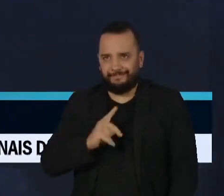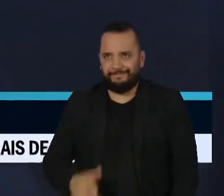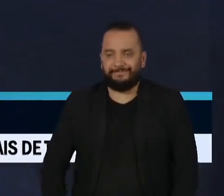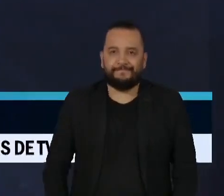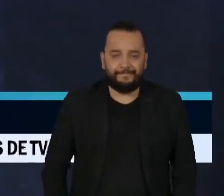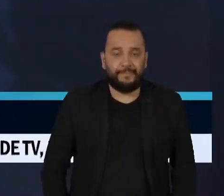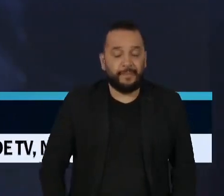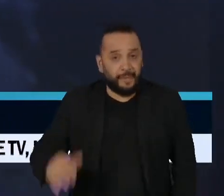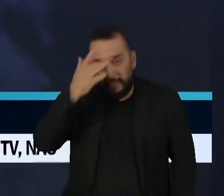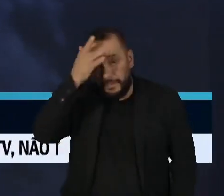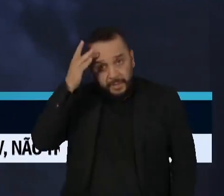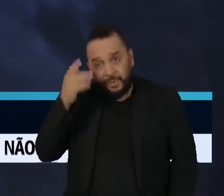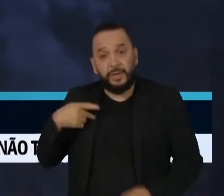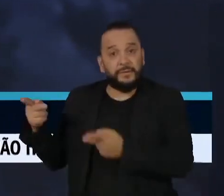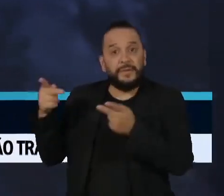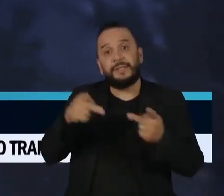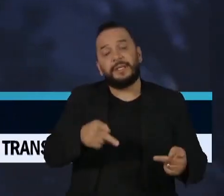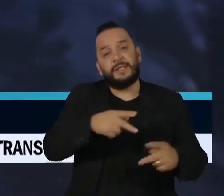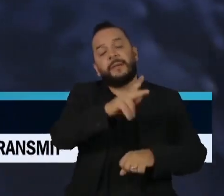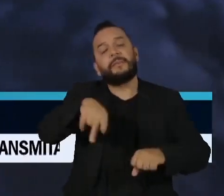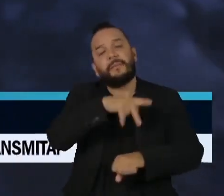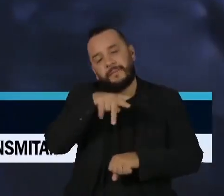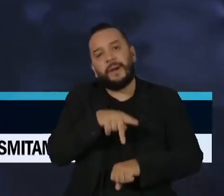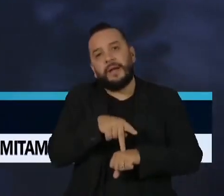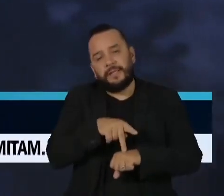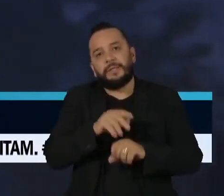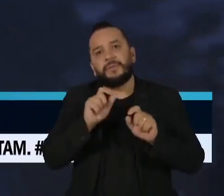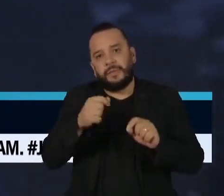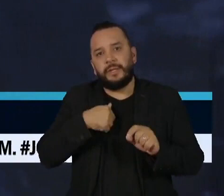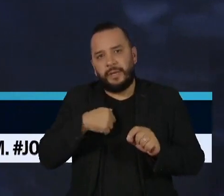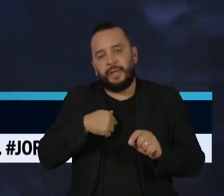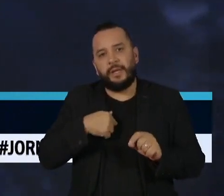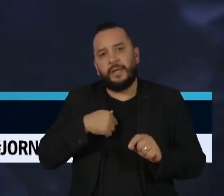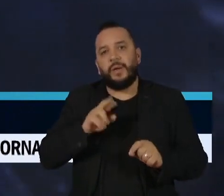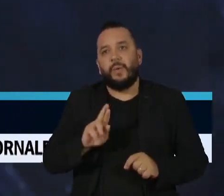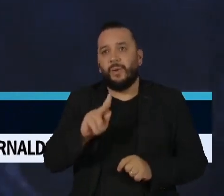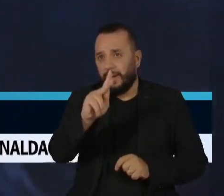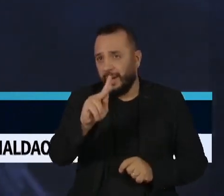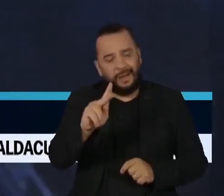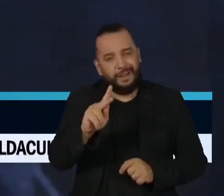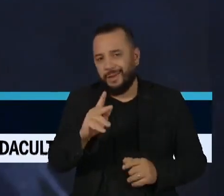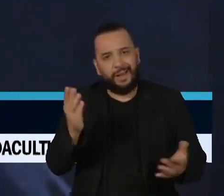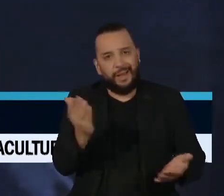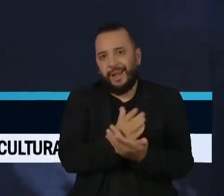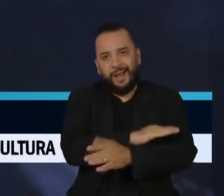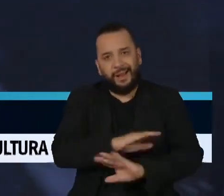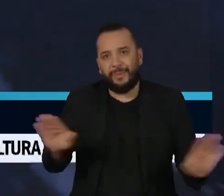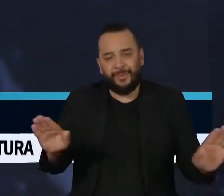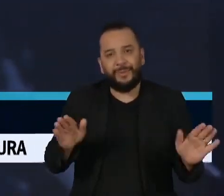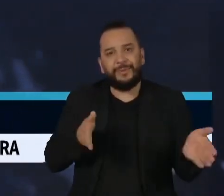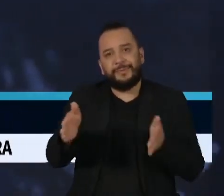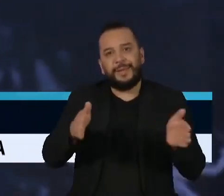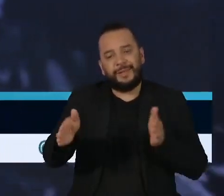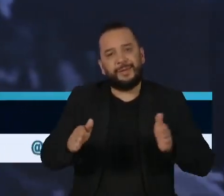E os turistas que visitam o Reino Unido também não contam com o Tax Free. O benefício entrou na lista de cortes na época do Brexit, quando o